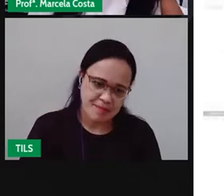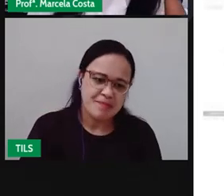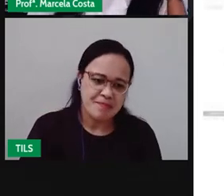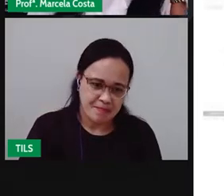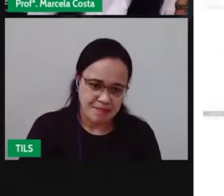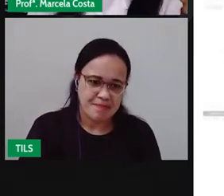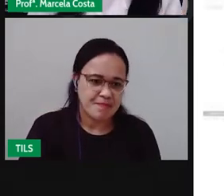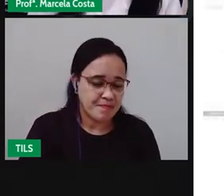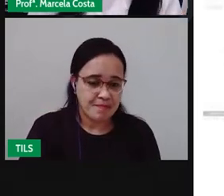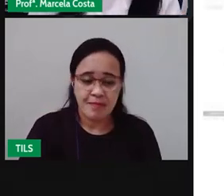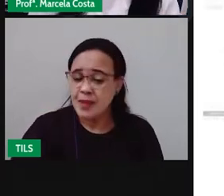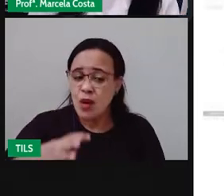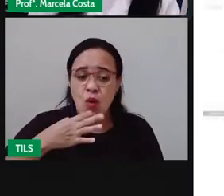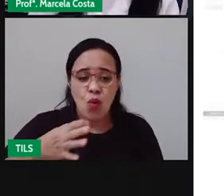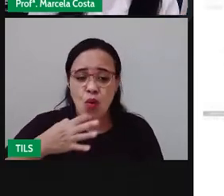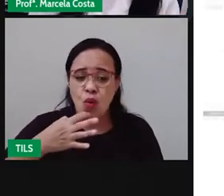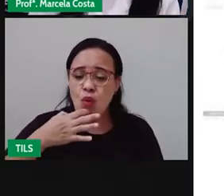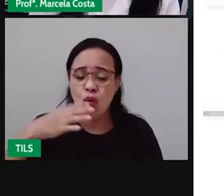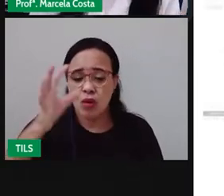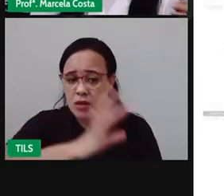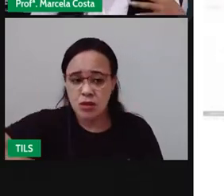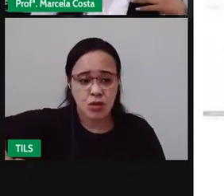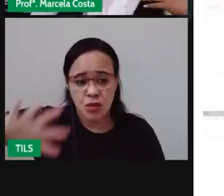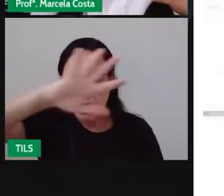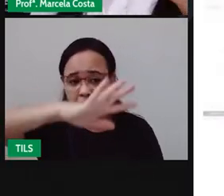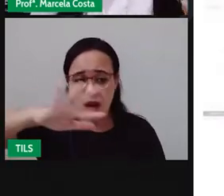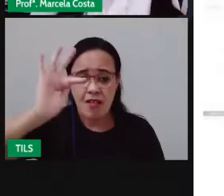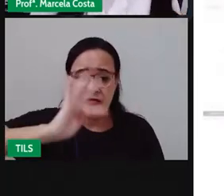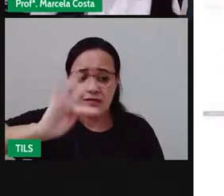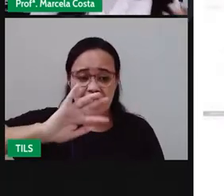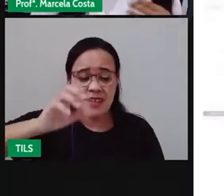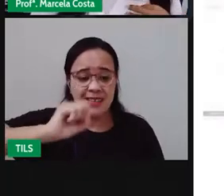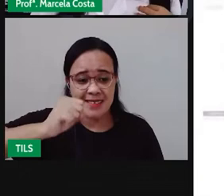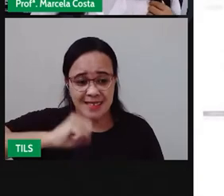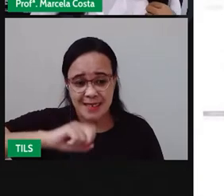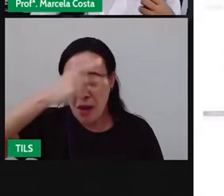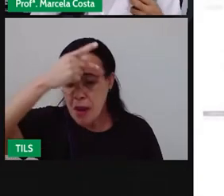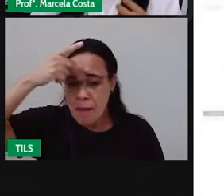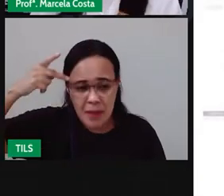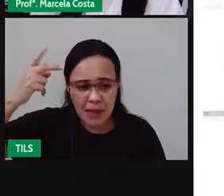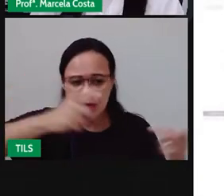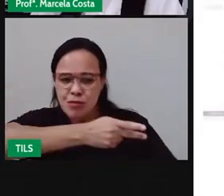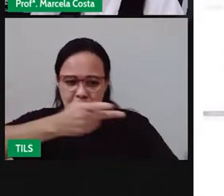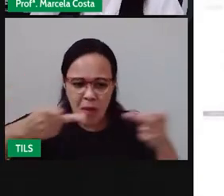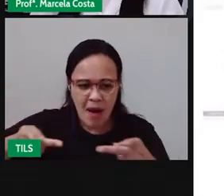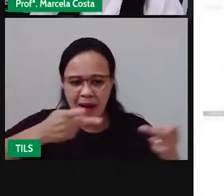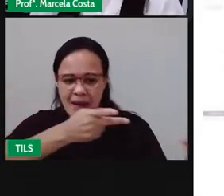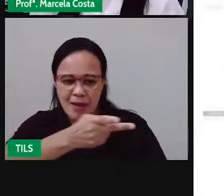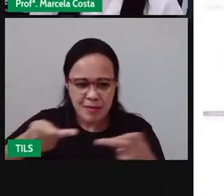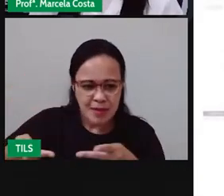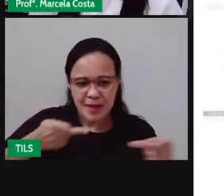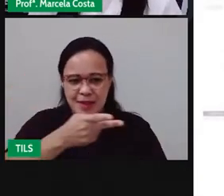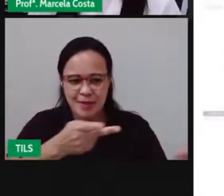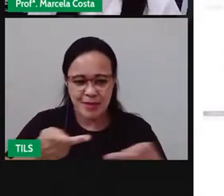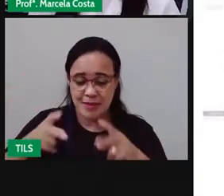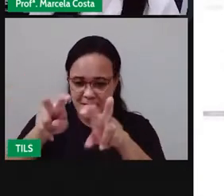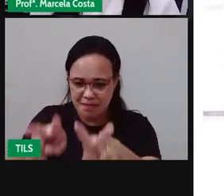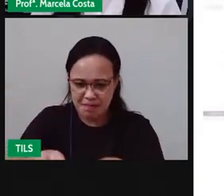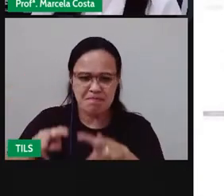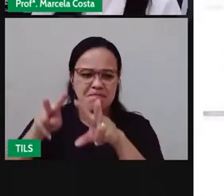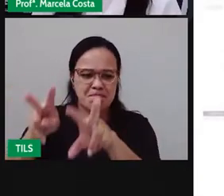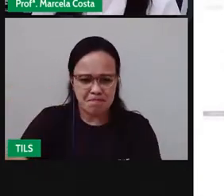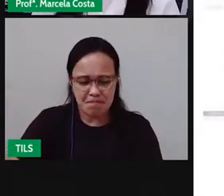muito conhecida na região muitos agricultores da região vão aí para a escofeira